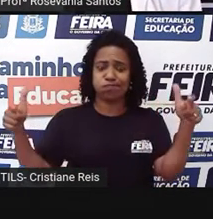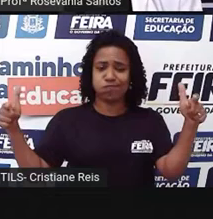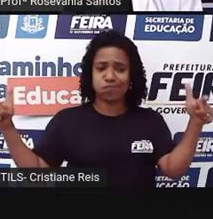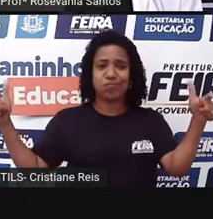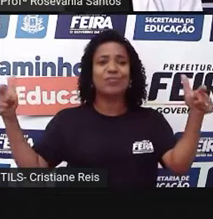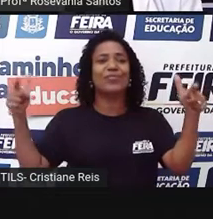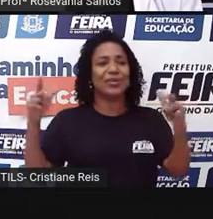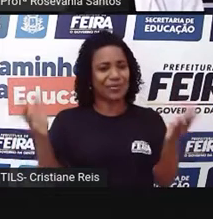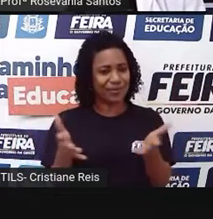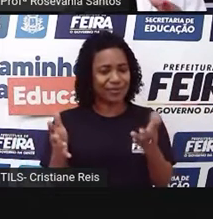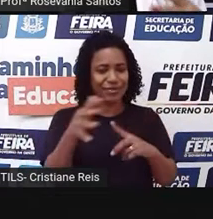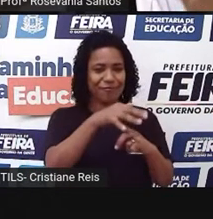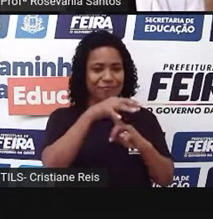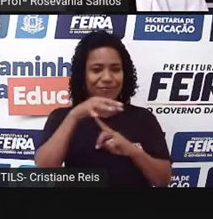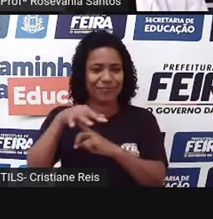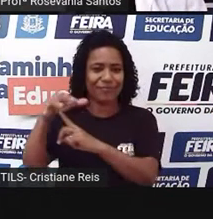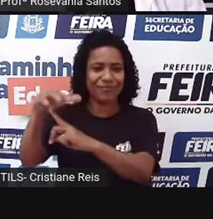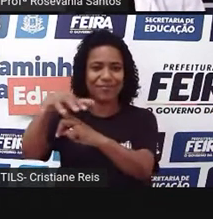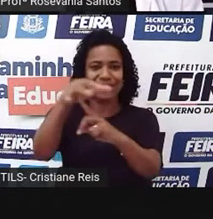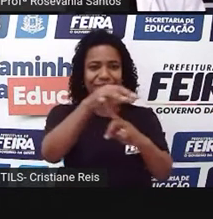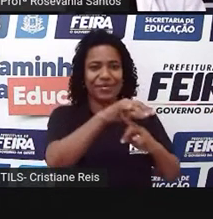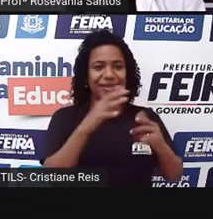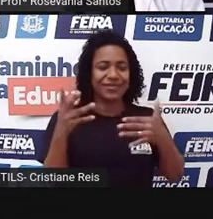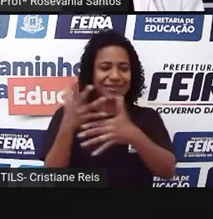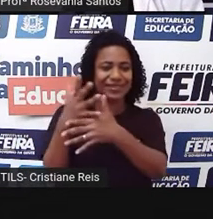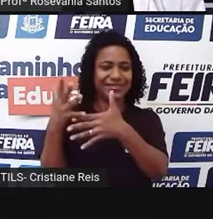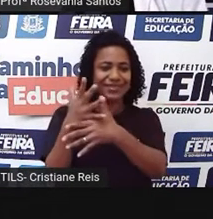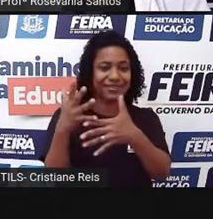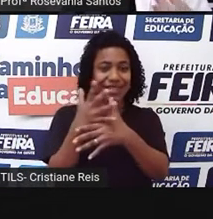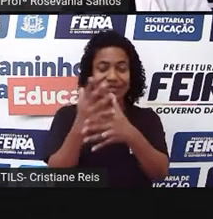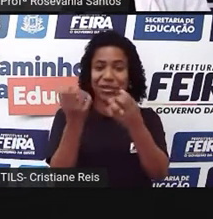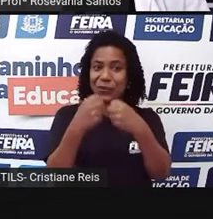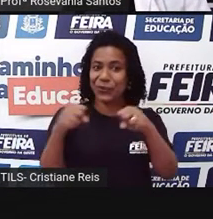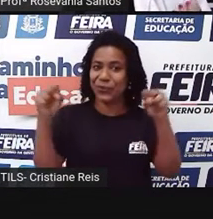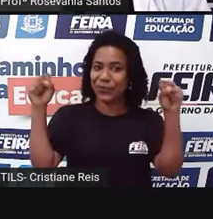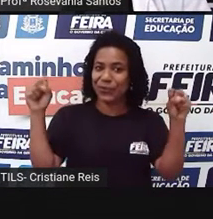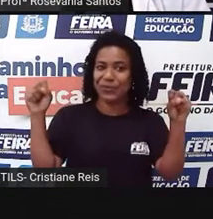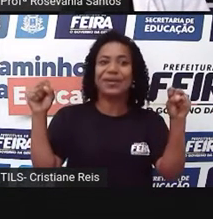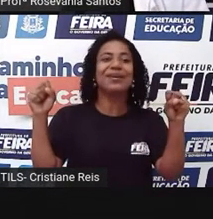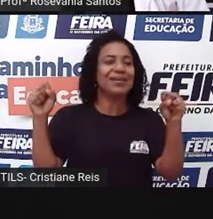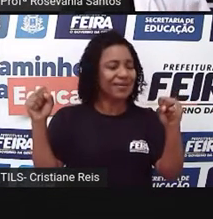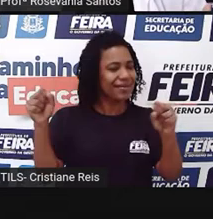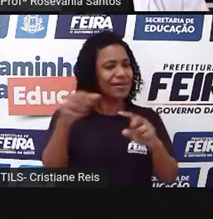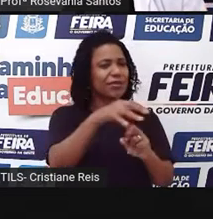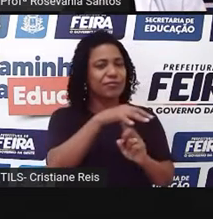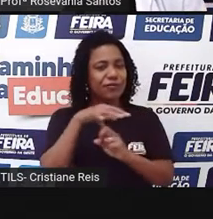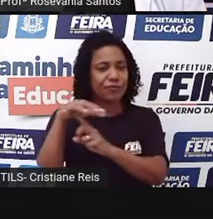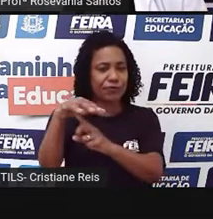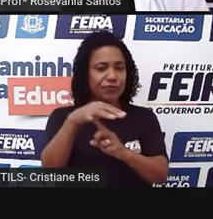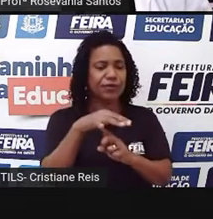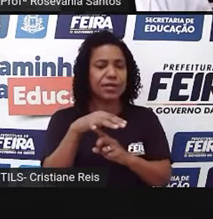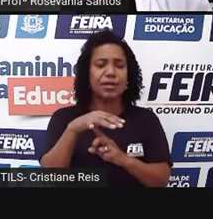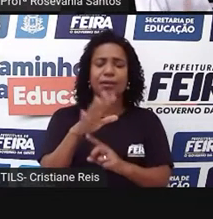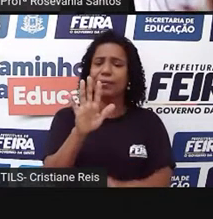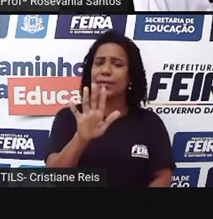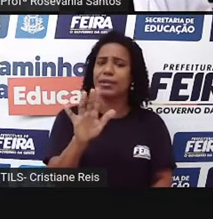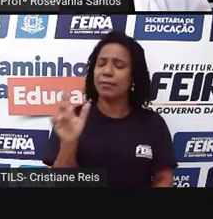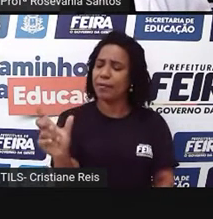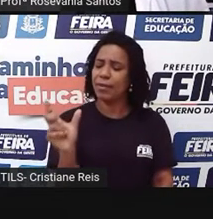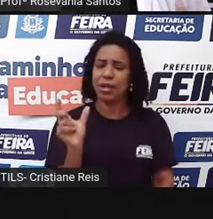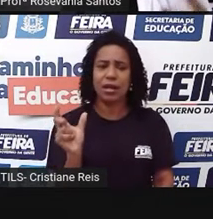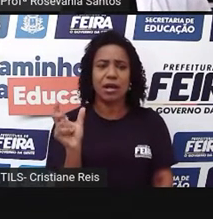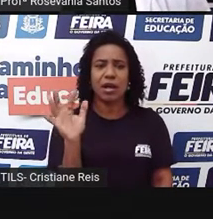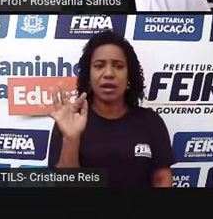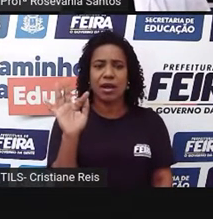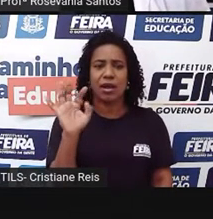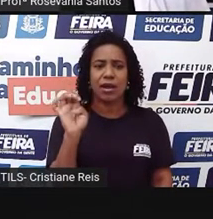essa qualidade, né, de cidade que nós temos hoje. Mas essa palavra feira, qual a origem dela mesmo? A gente usa tanto,